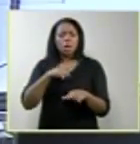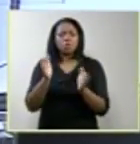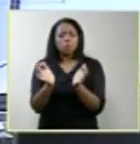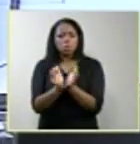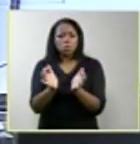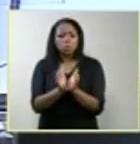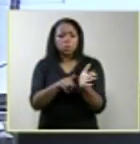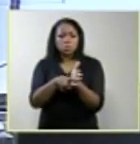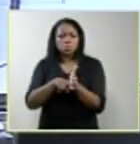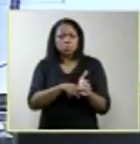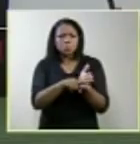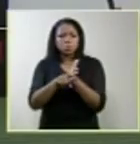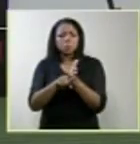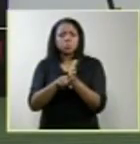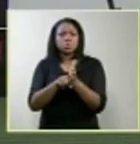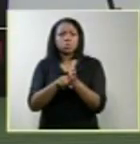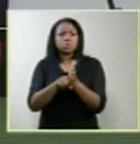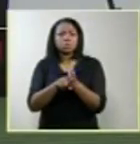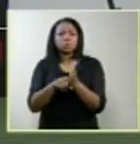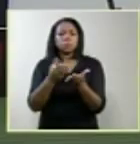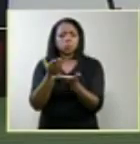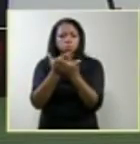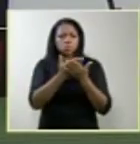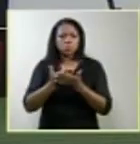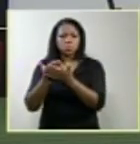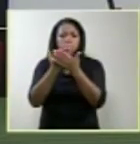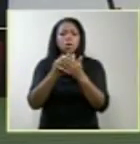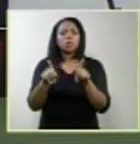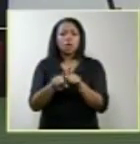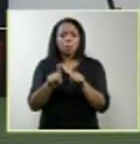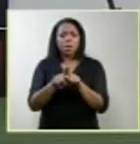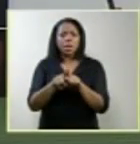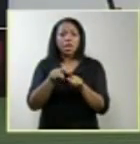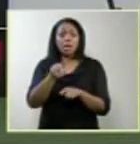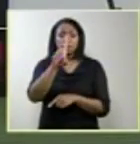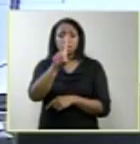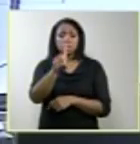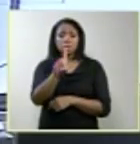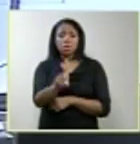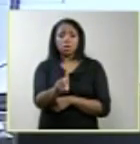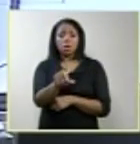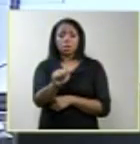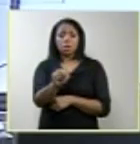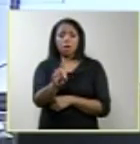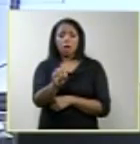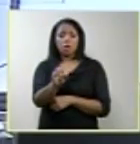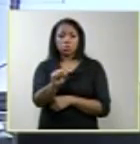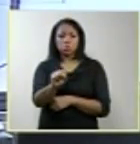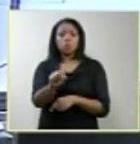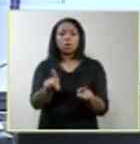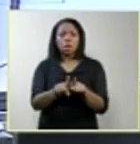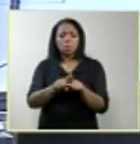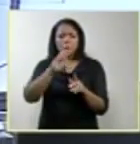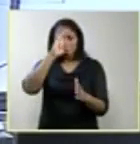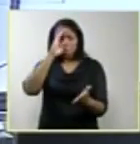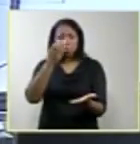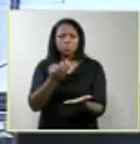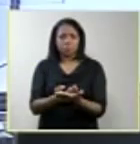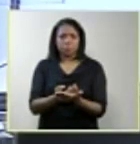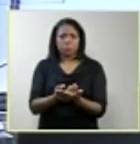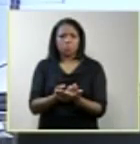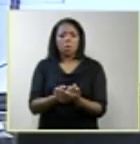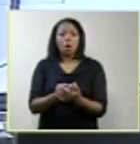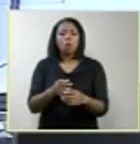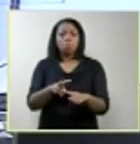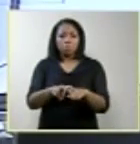de muita competência. Então, os dados são muito confiáveis. Variações do líquido amniótico, 50%, inclusive,